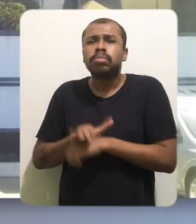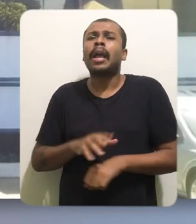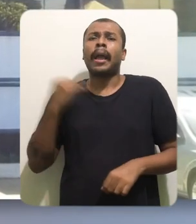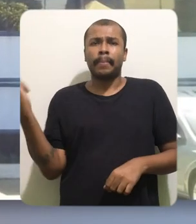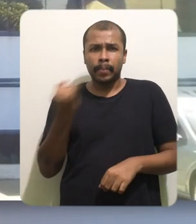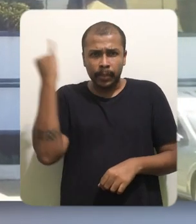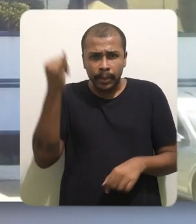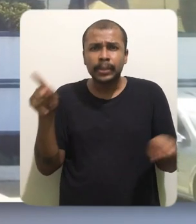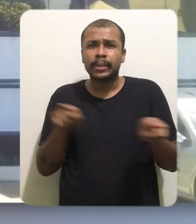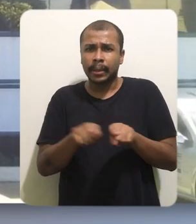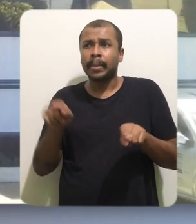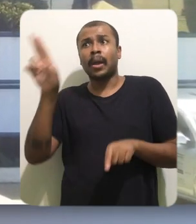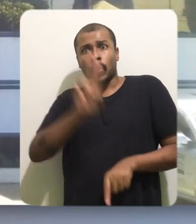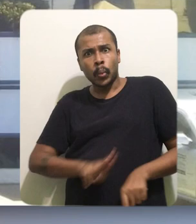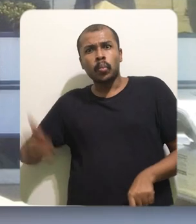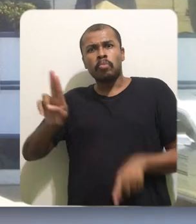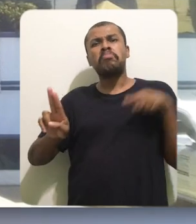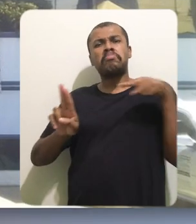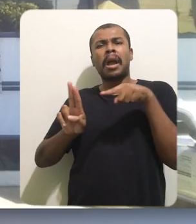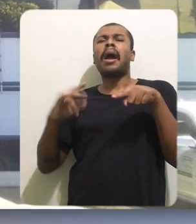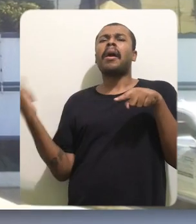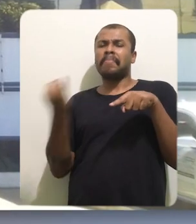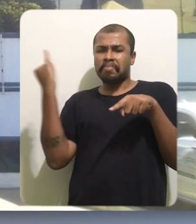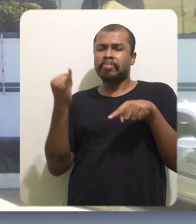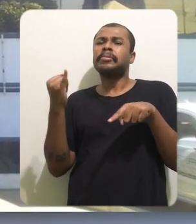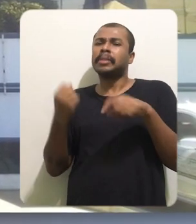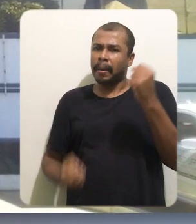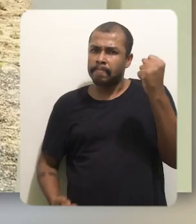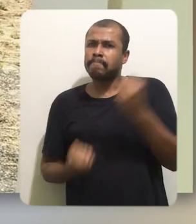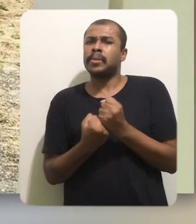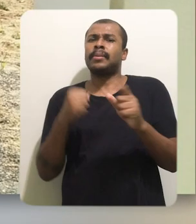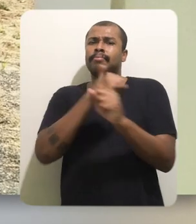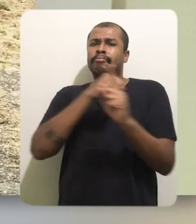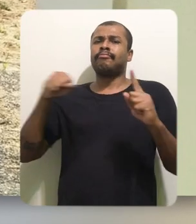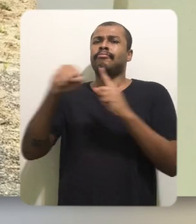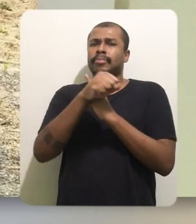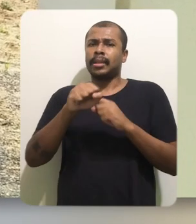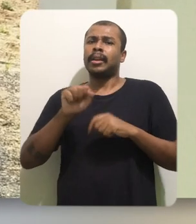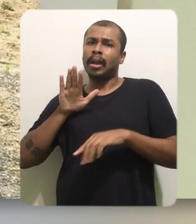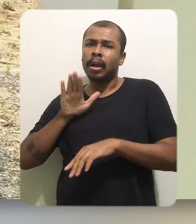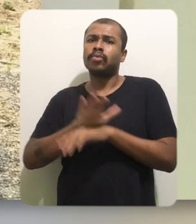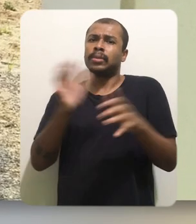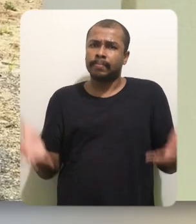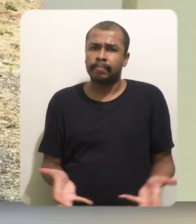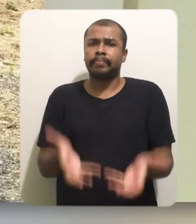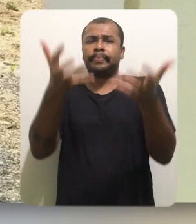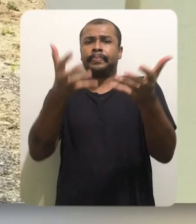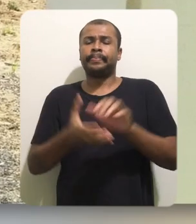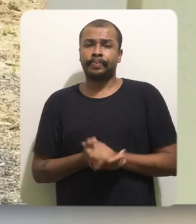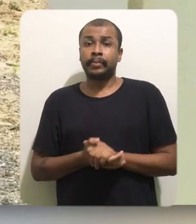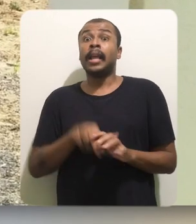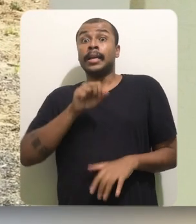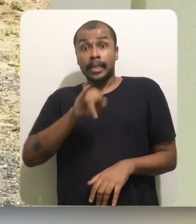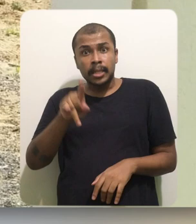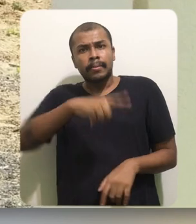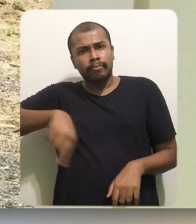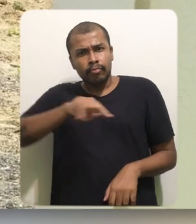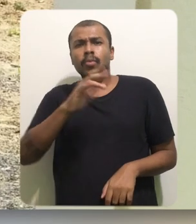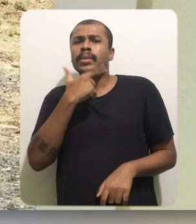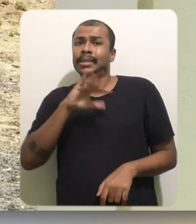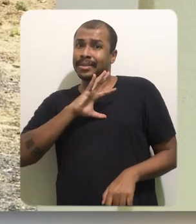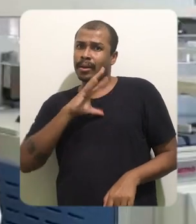acontecendo e que reforçam a importância da expansão universitária no atendimento das demandas da nossa sociedade.